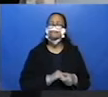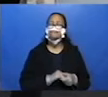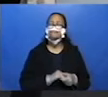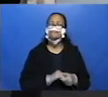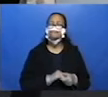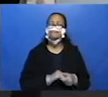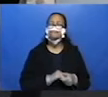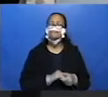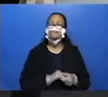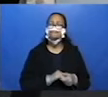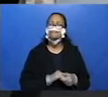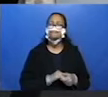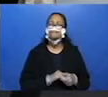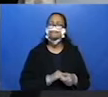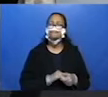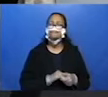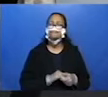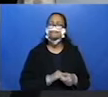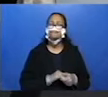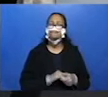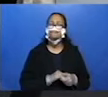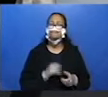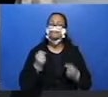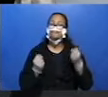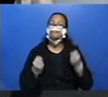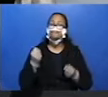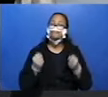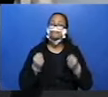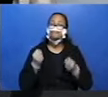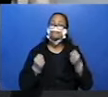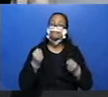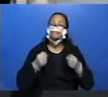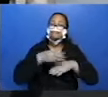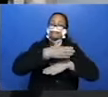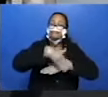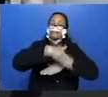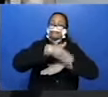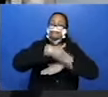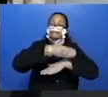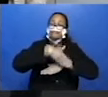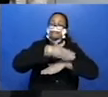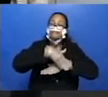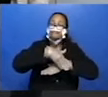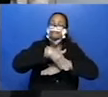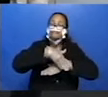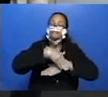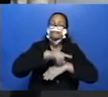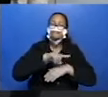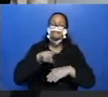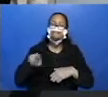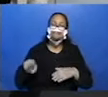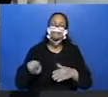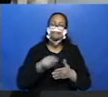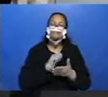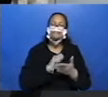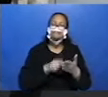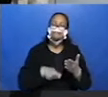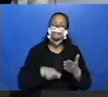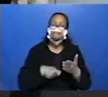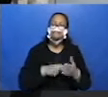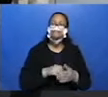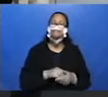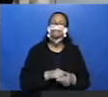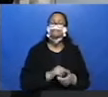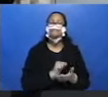Agora aqui, ó. Os automóveis rodavam nas ruas. E você completa. Tá